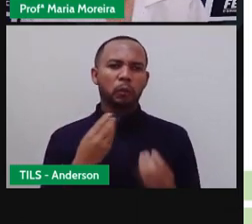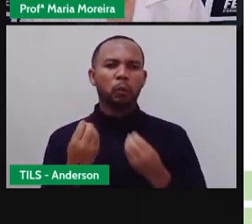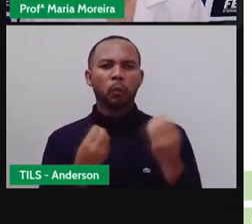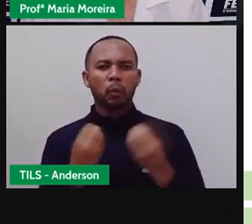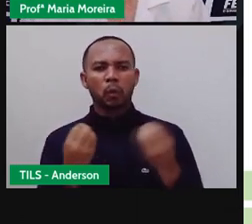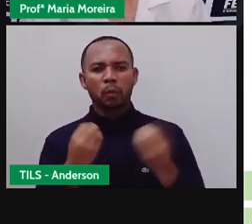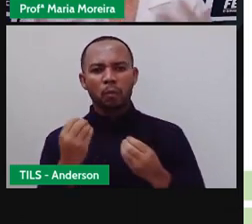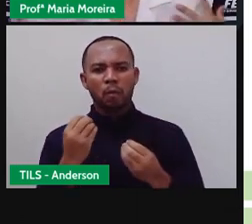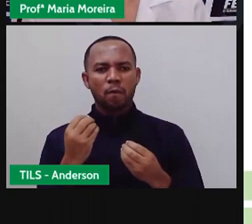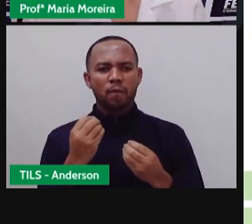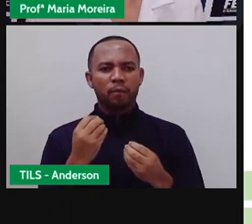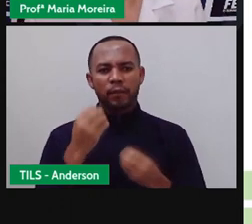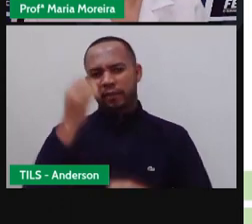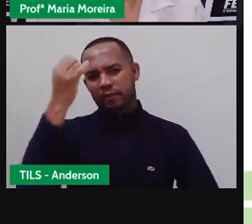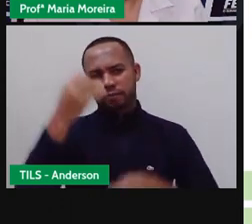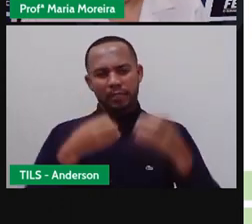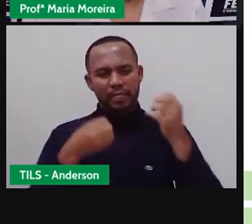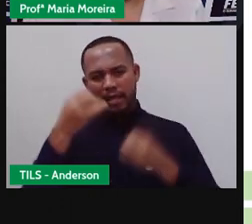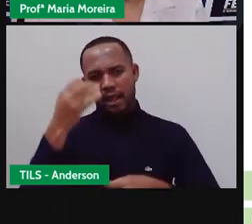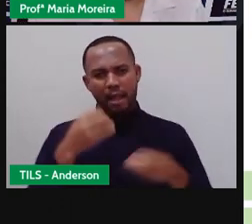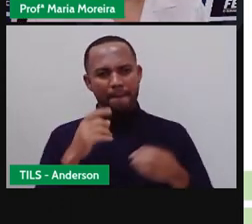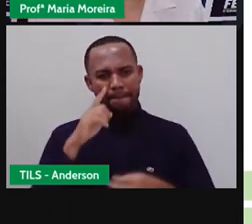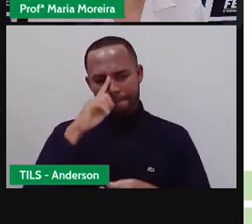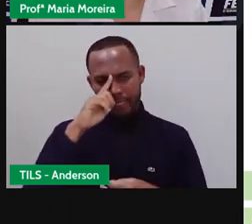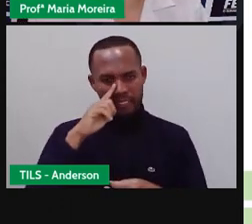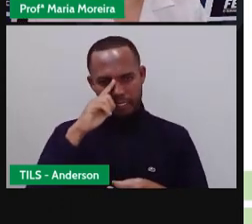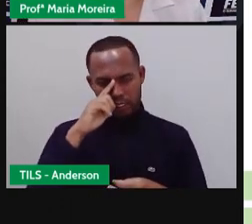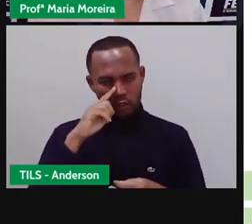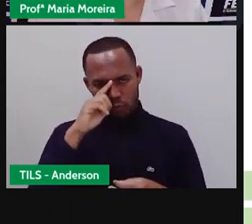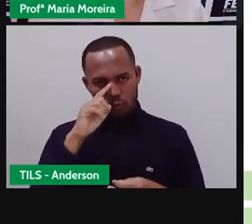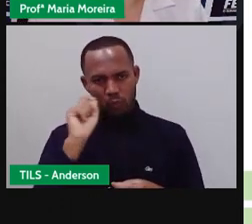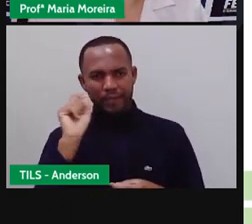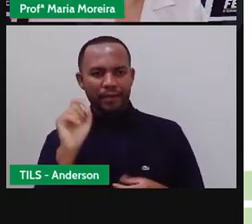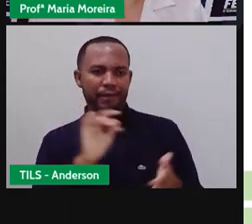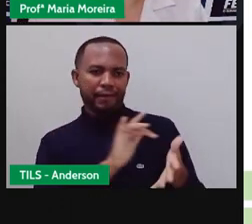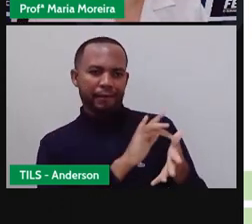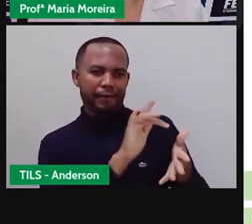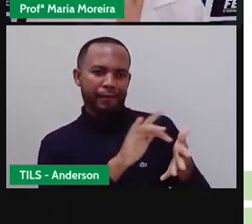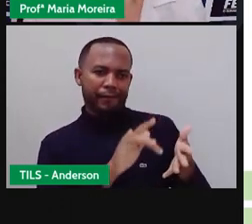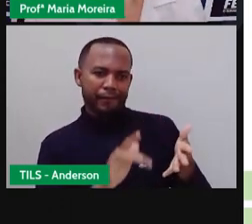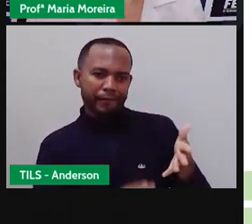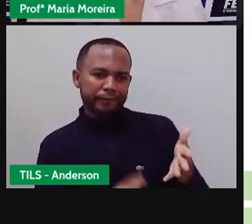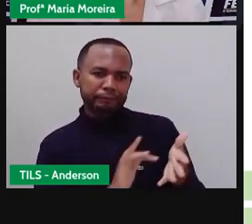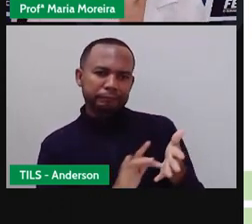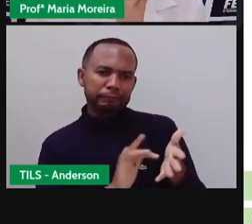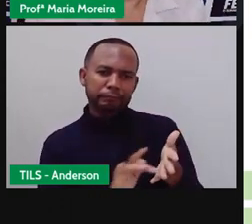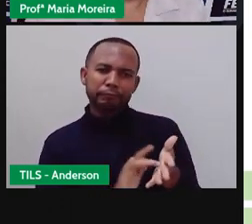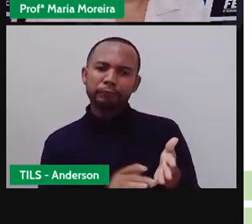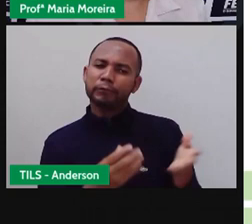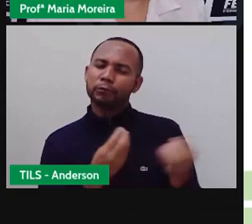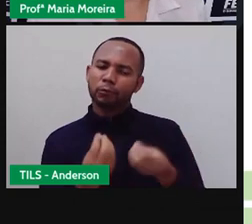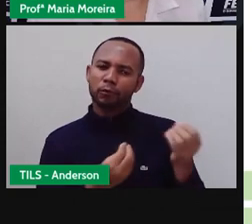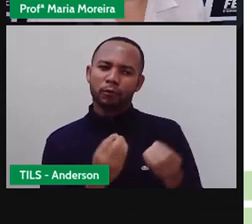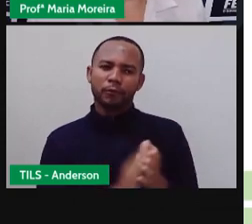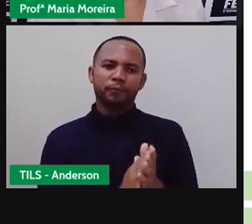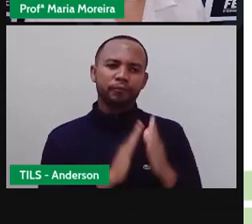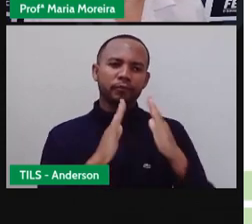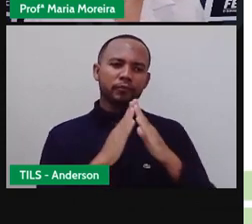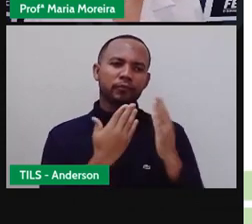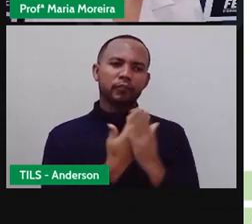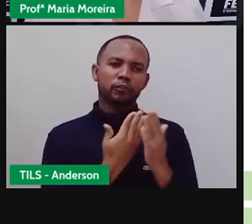aí sobre os perigos da internet e das redes sociais, não é isso? Bom, nossa aula de número